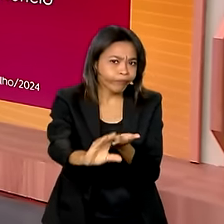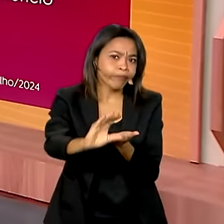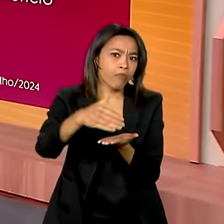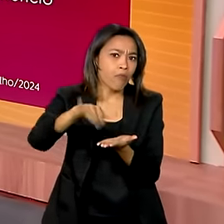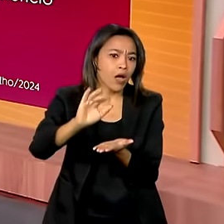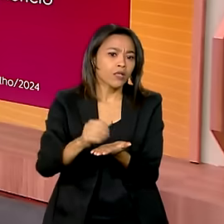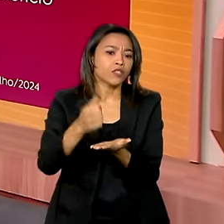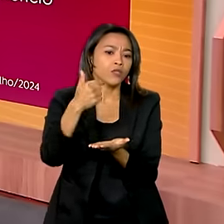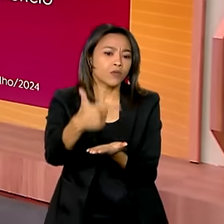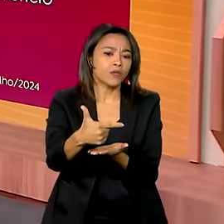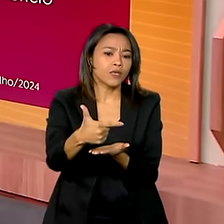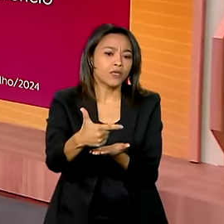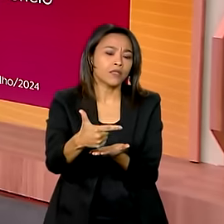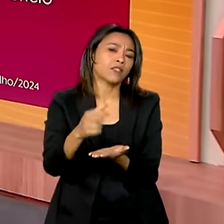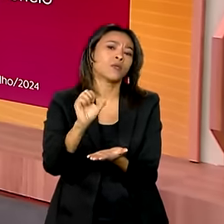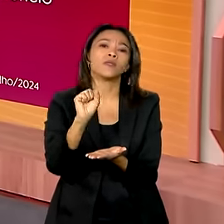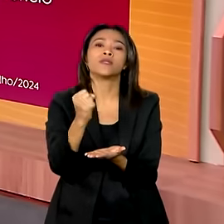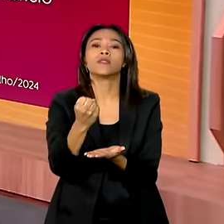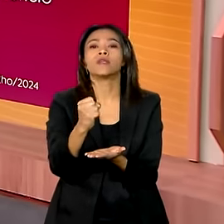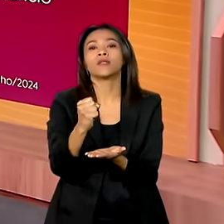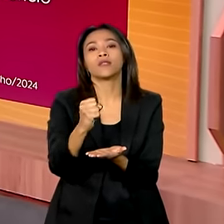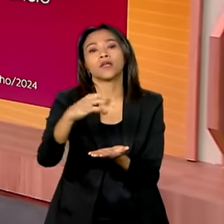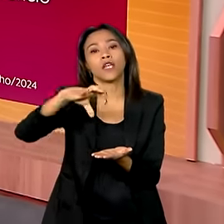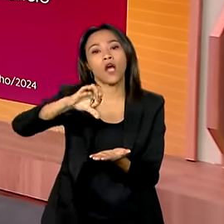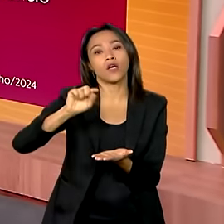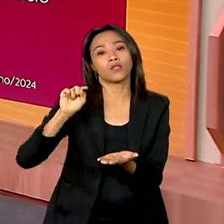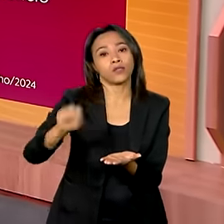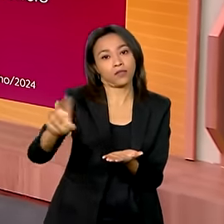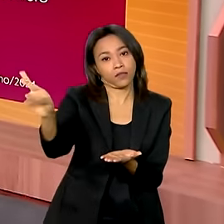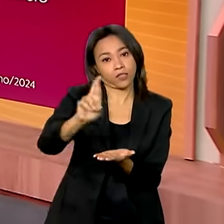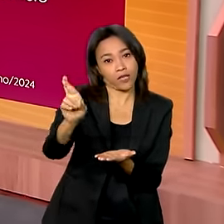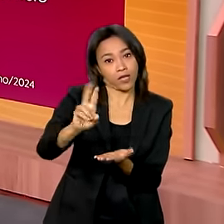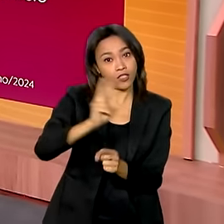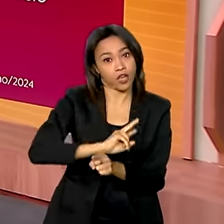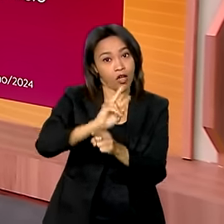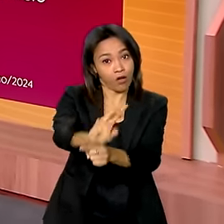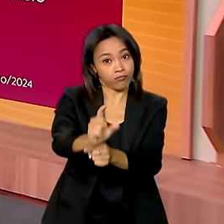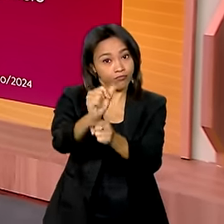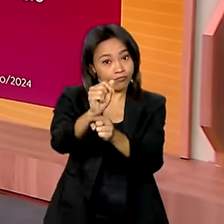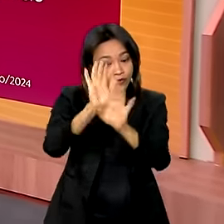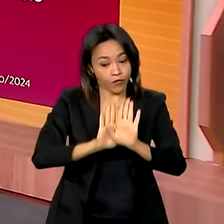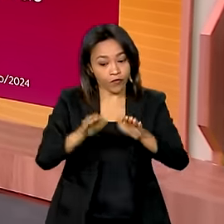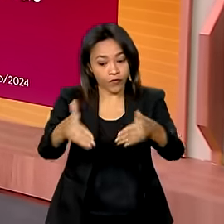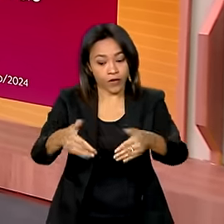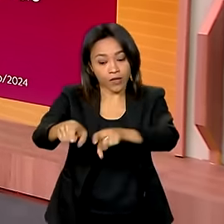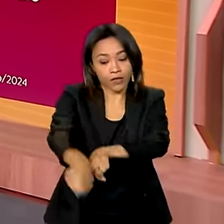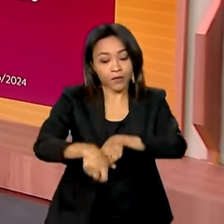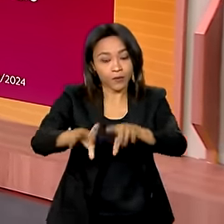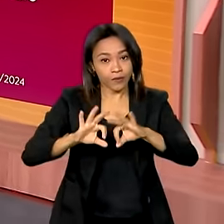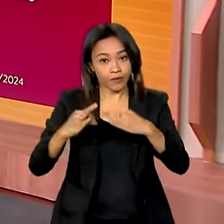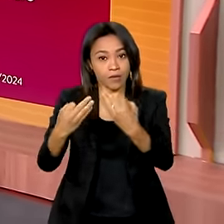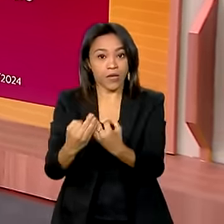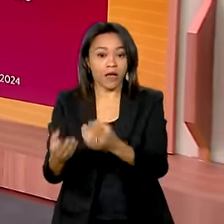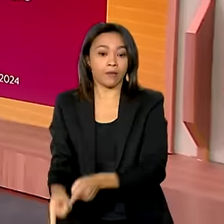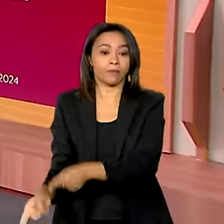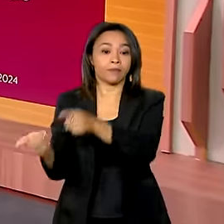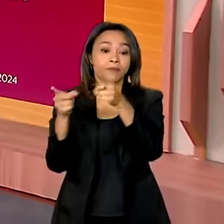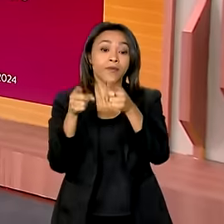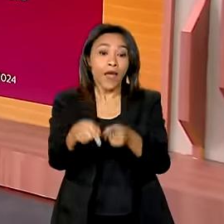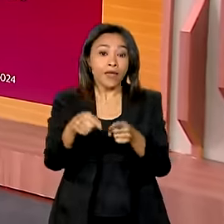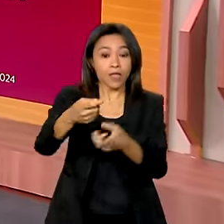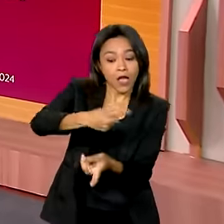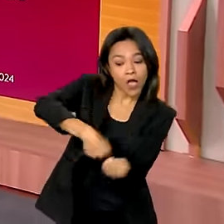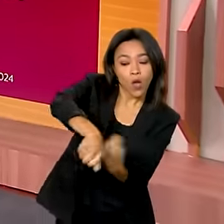de mais de R$ 289 mil em créditos para agricultores familiares. A economia de